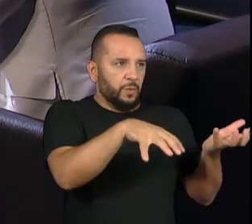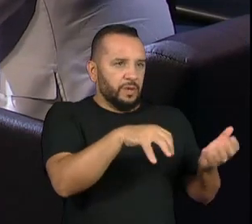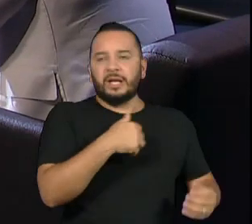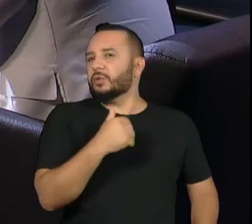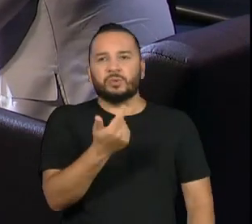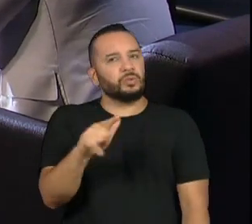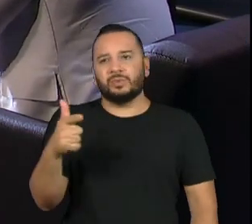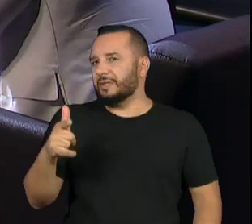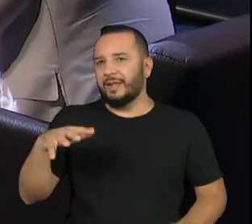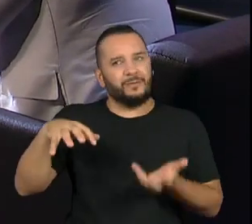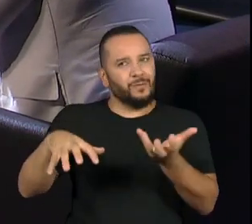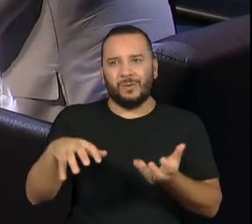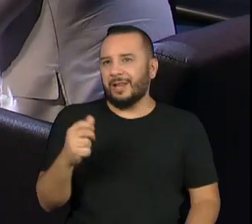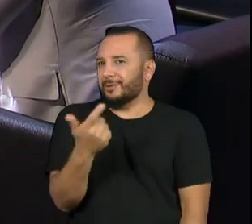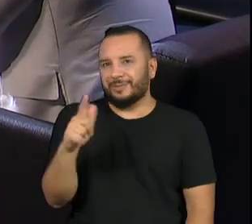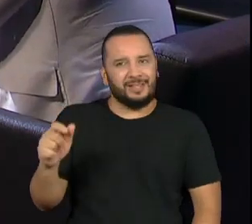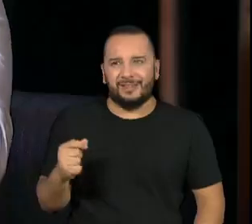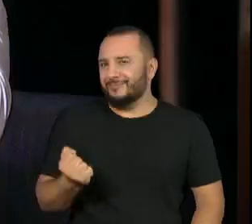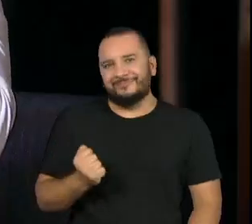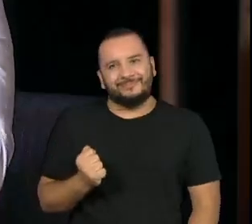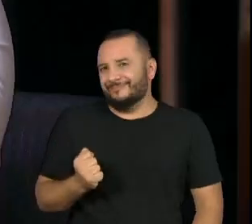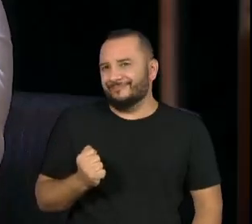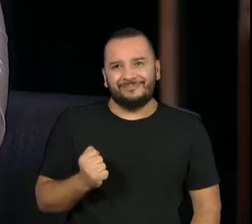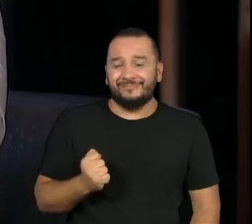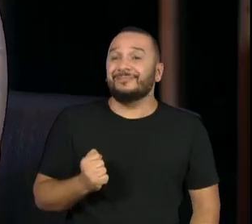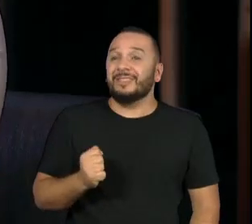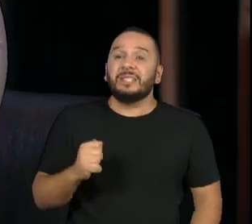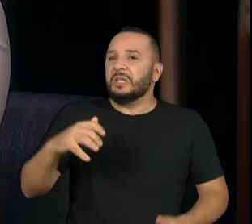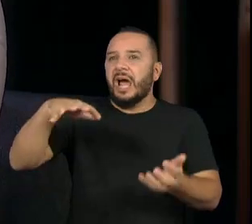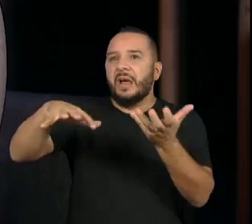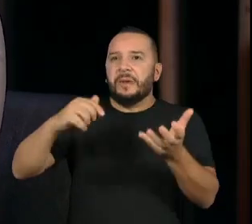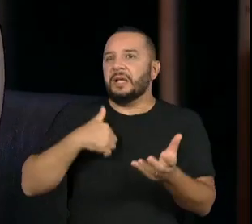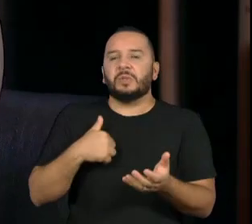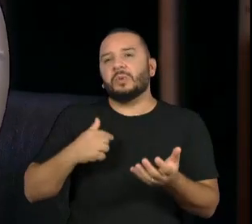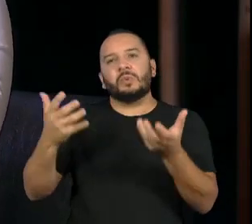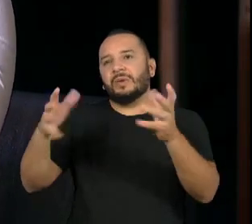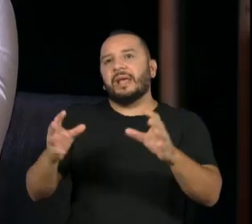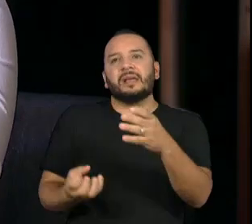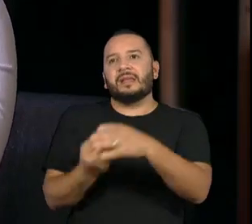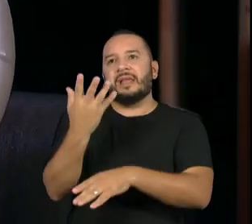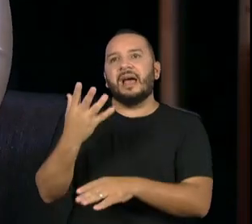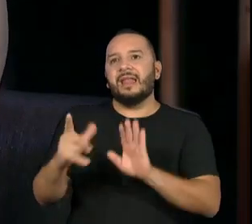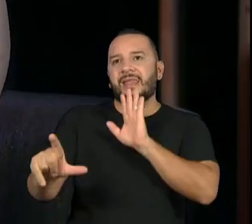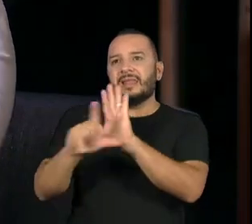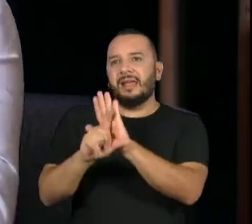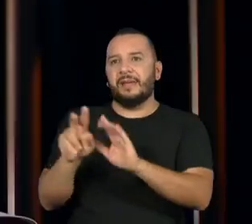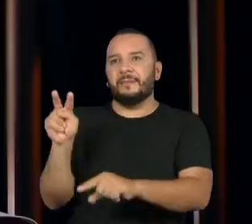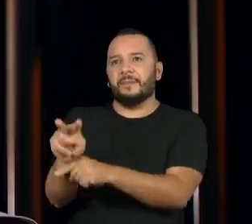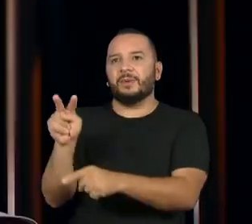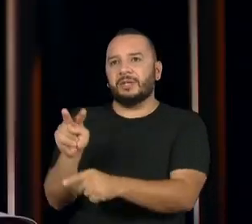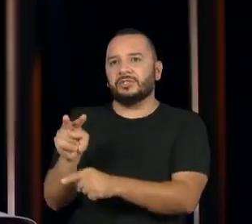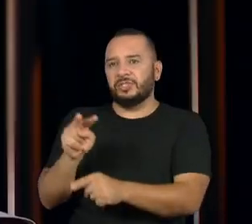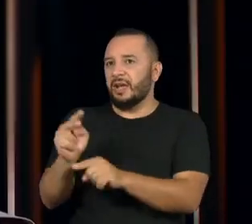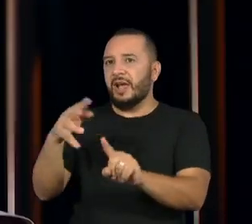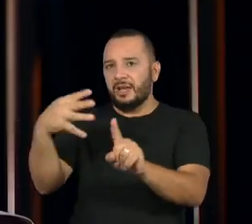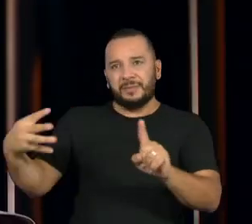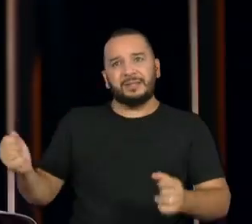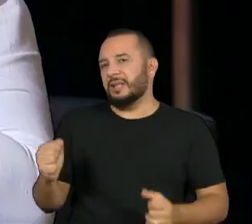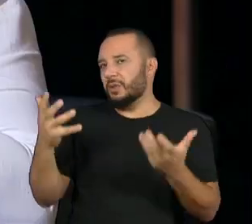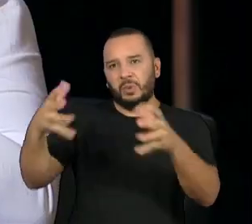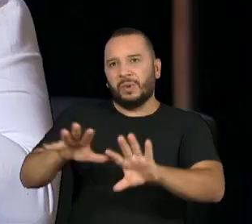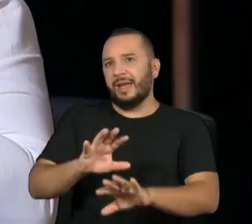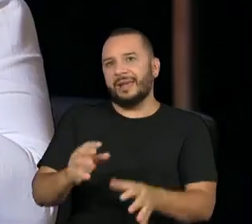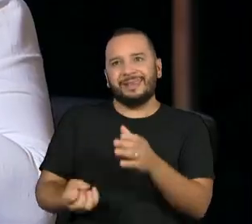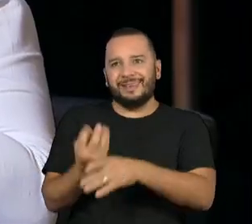parlamento. O parlamento se recusa a criar leis que protejam este grupo. Que coisa, né?